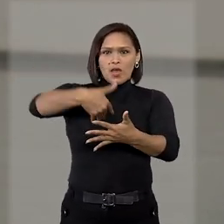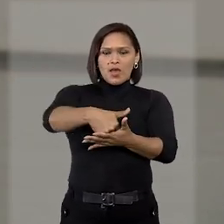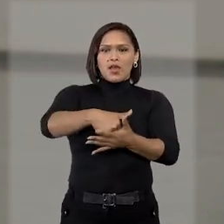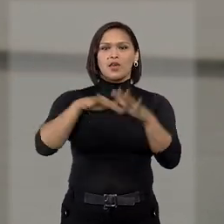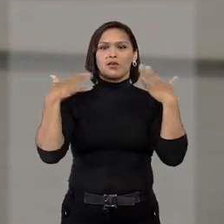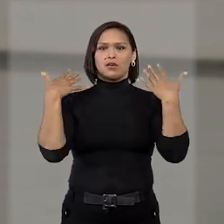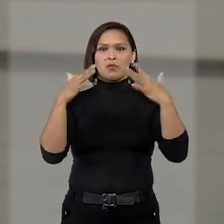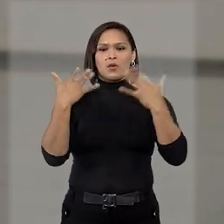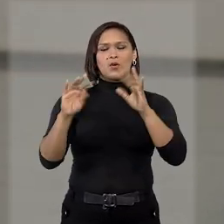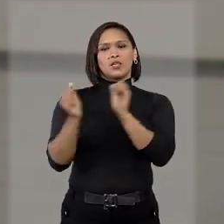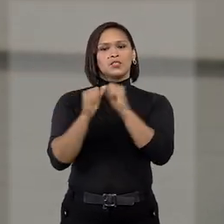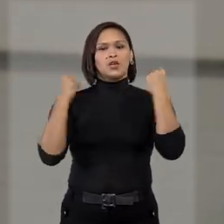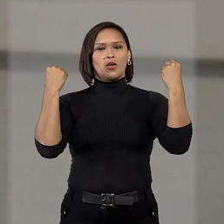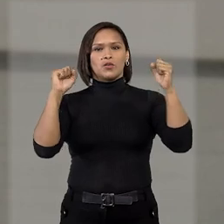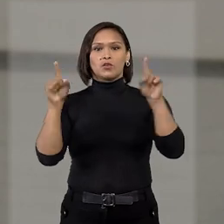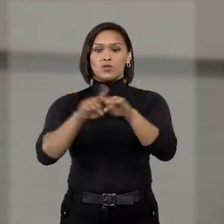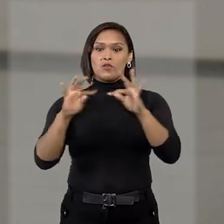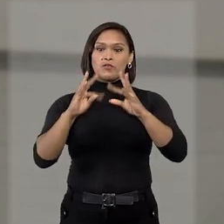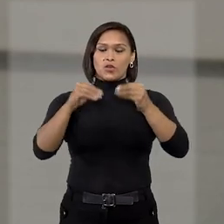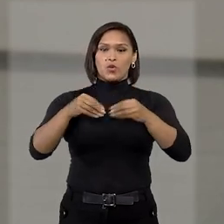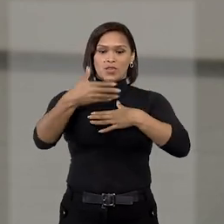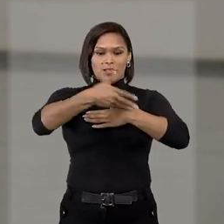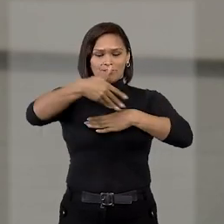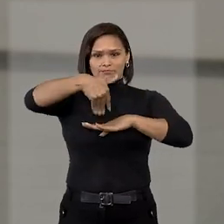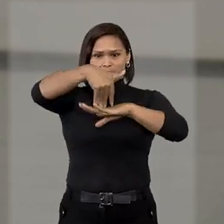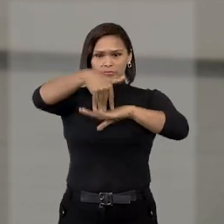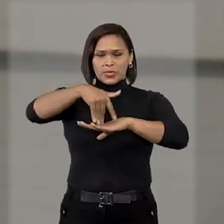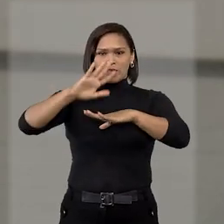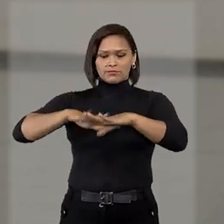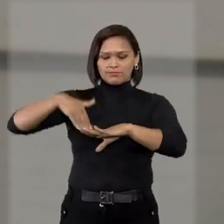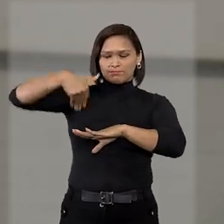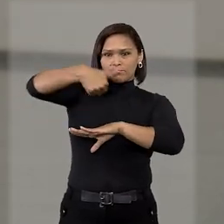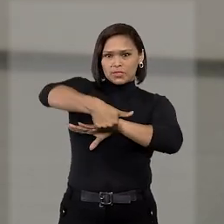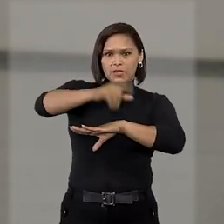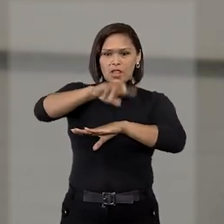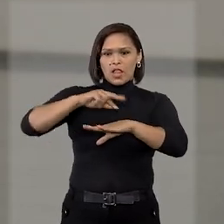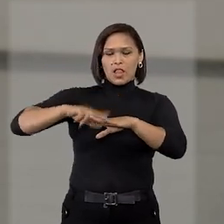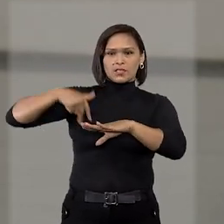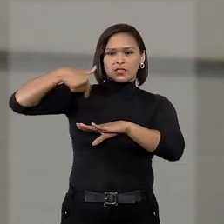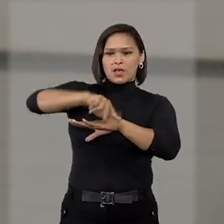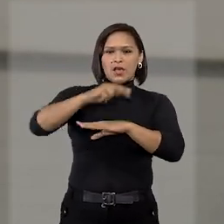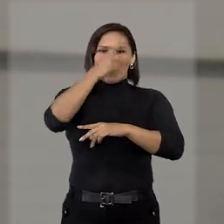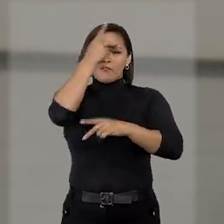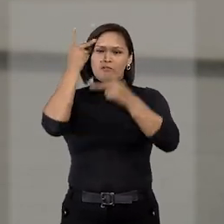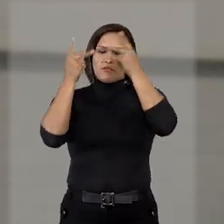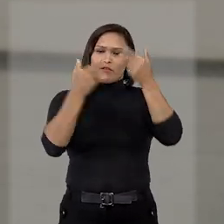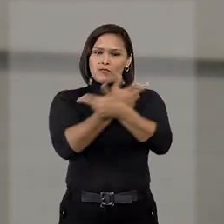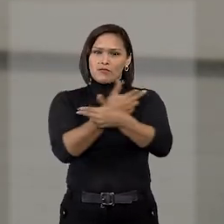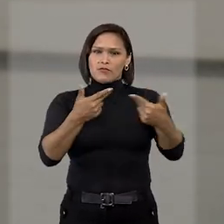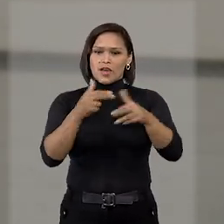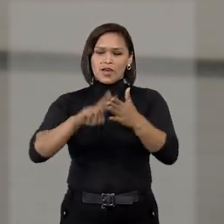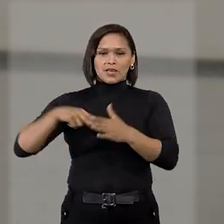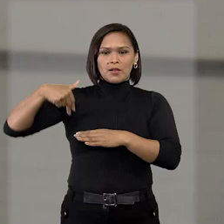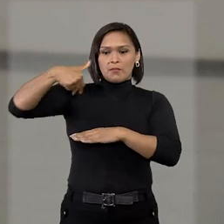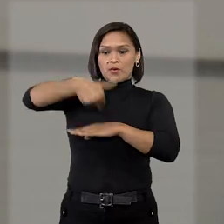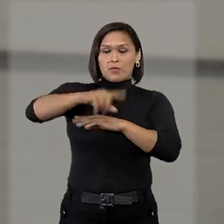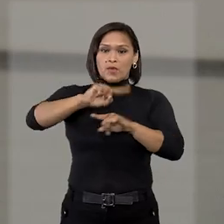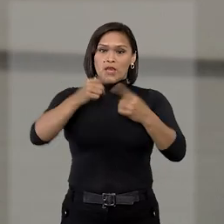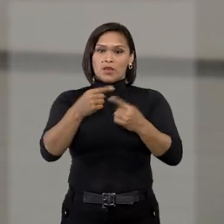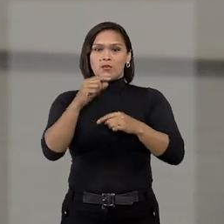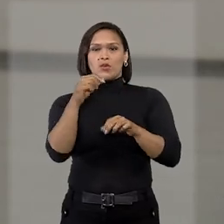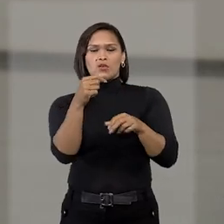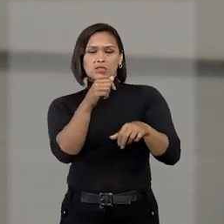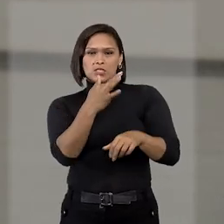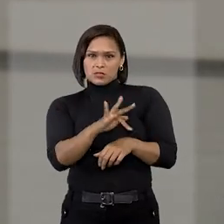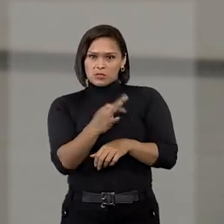tradicional comemoração no estádio. Foi quando a grade de proteção cedeu, lançando pessoas no fosso da Arena. Por causa dos